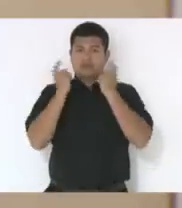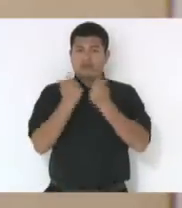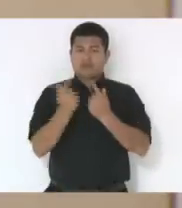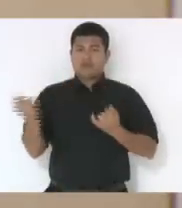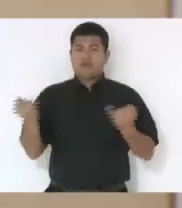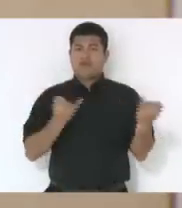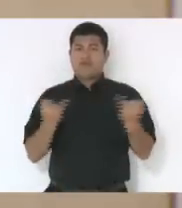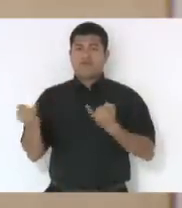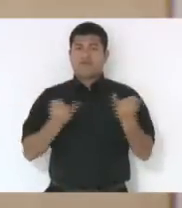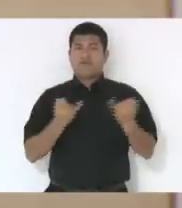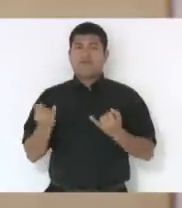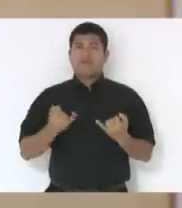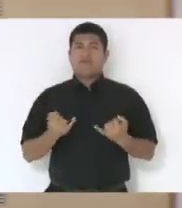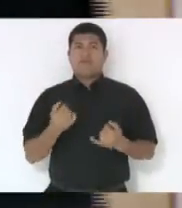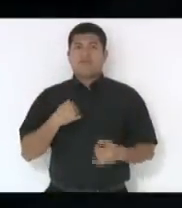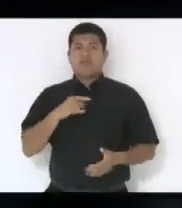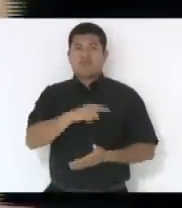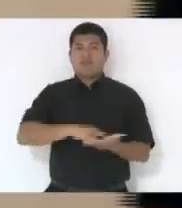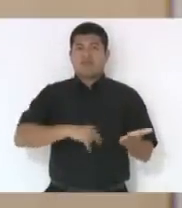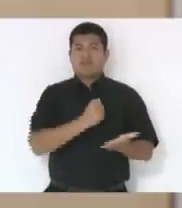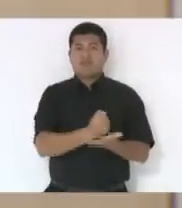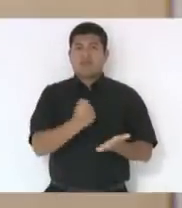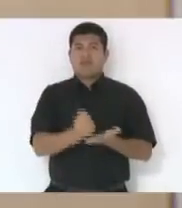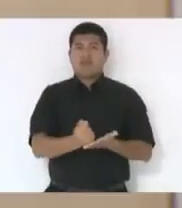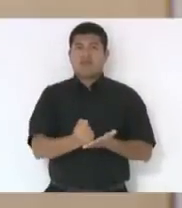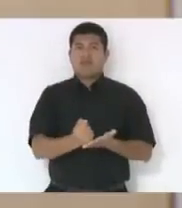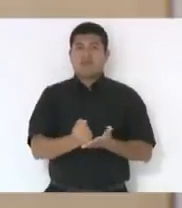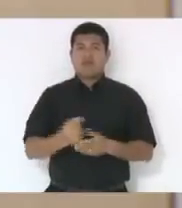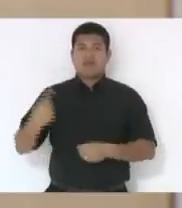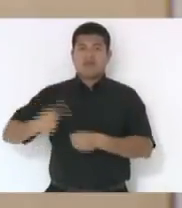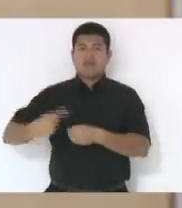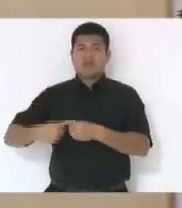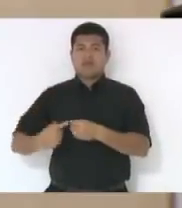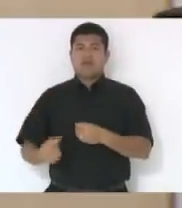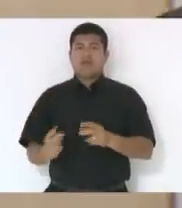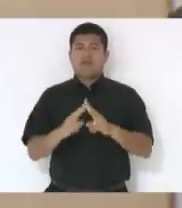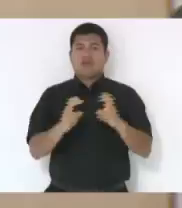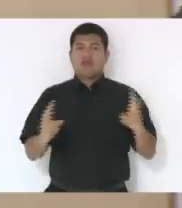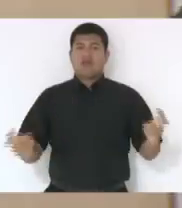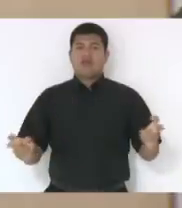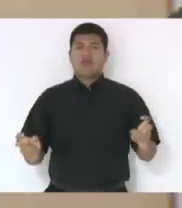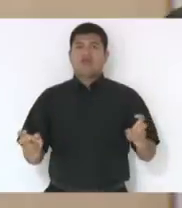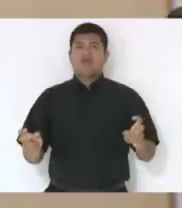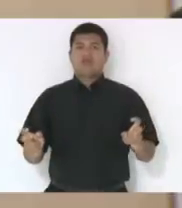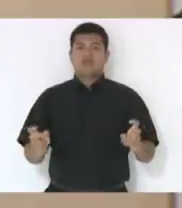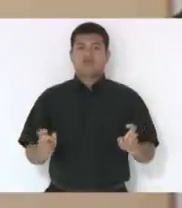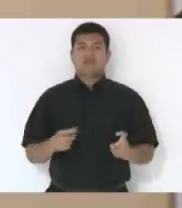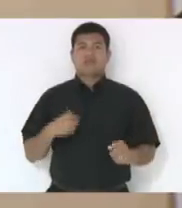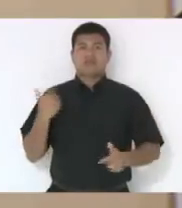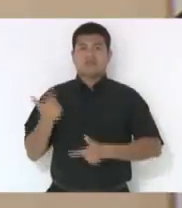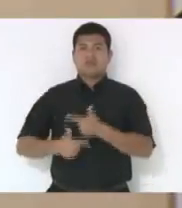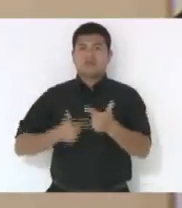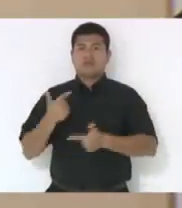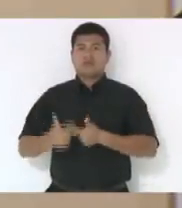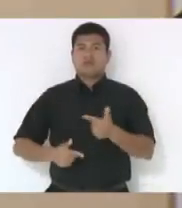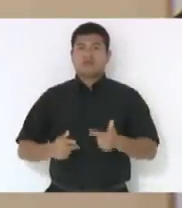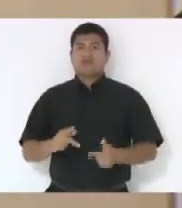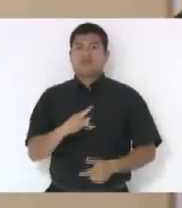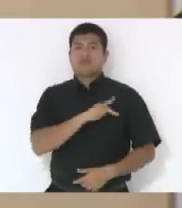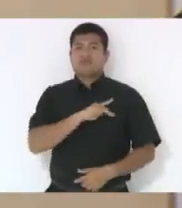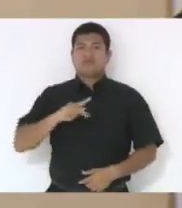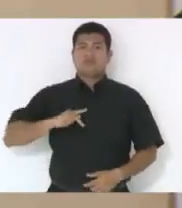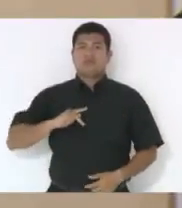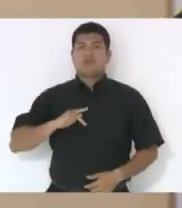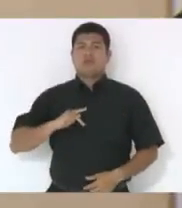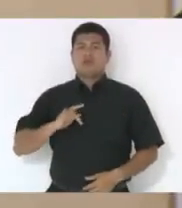acerca do contrato firmado com o município de Florianópolis para a prestação de serviços públicos de abastecimento de água